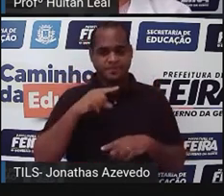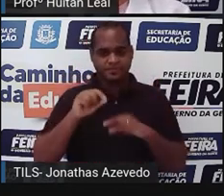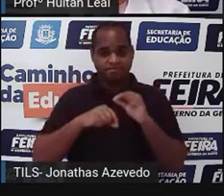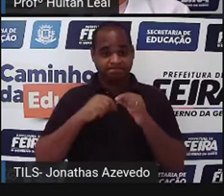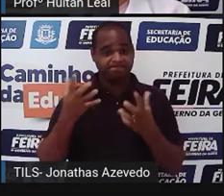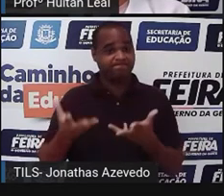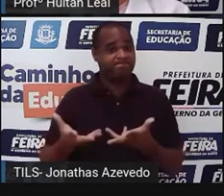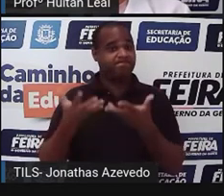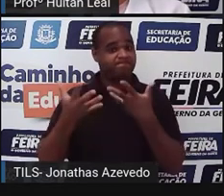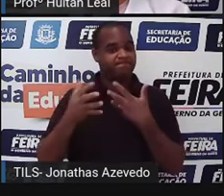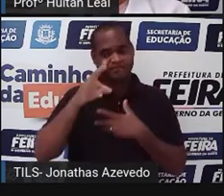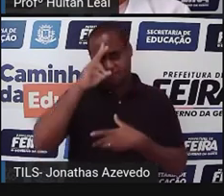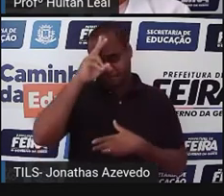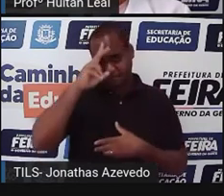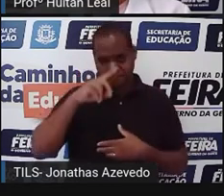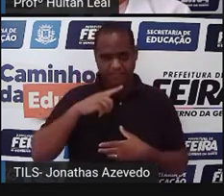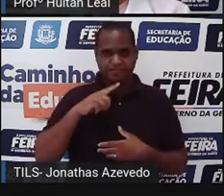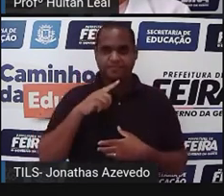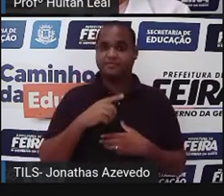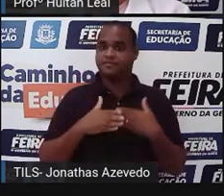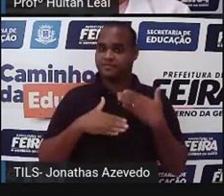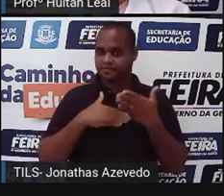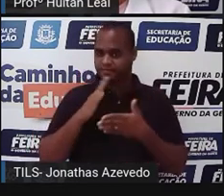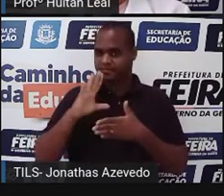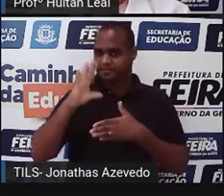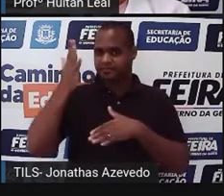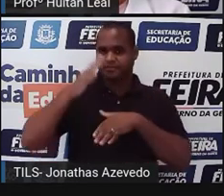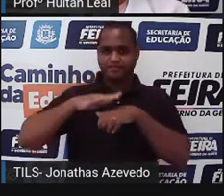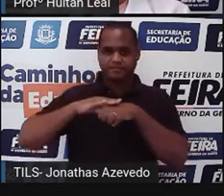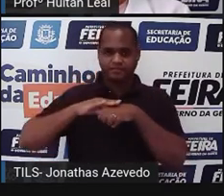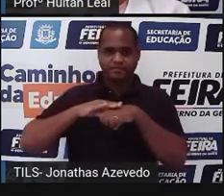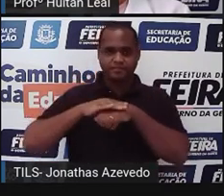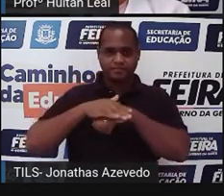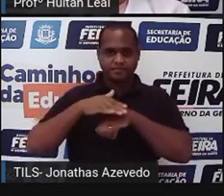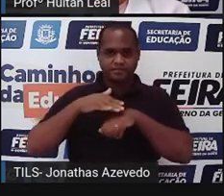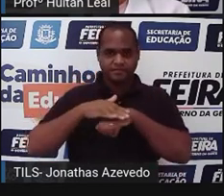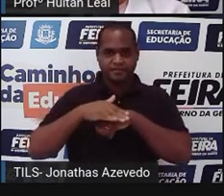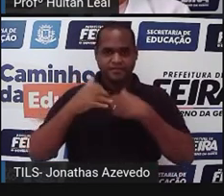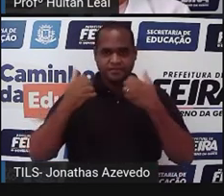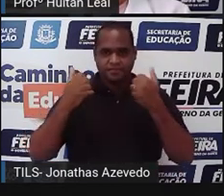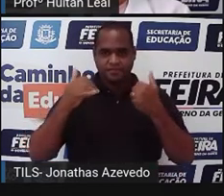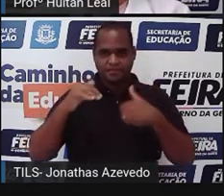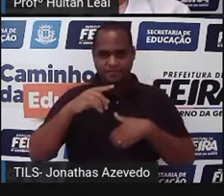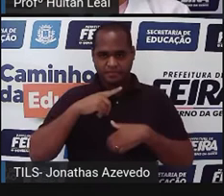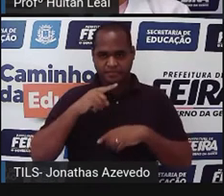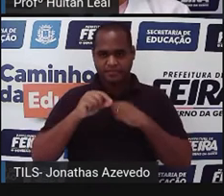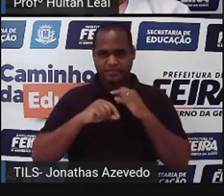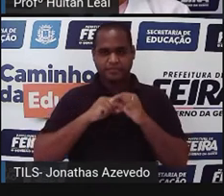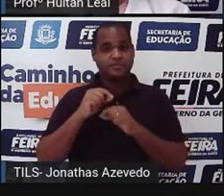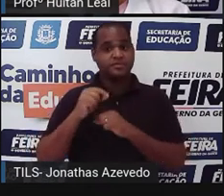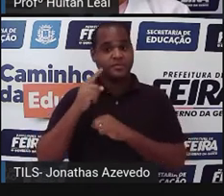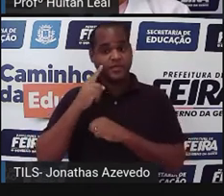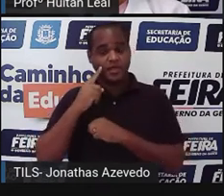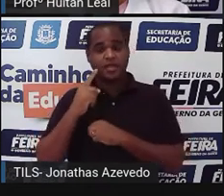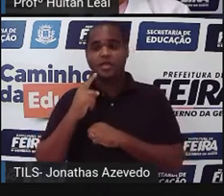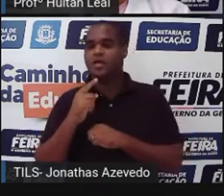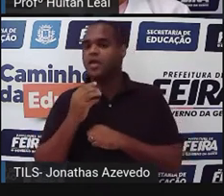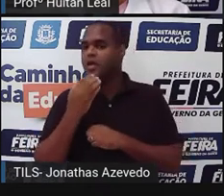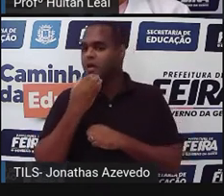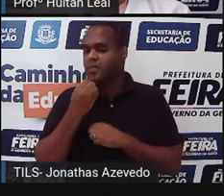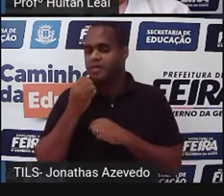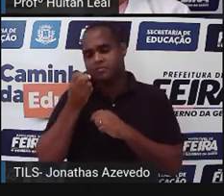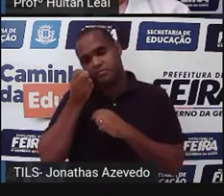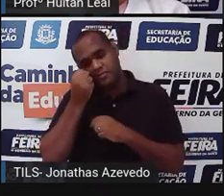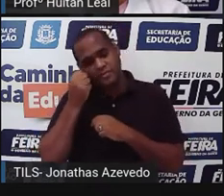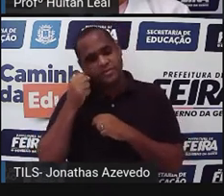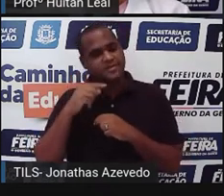mais tensa da história. Nessa mesma noite, enquanto Maria Nula e o marido dormiam, escutaram-se alguns